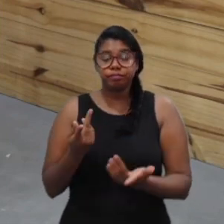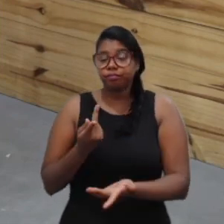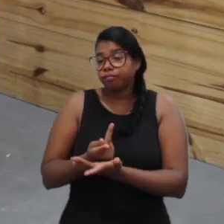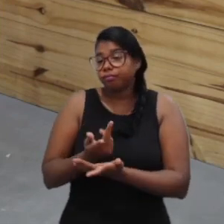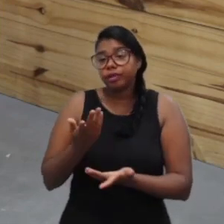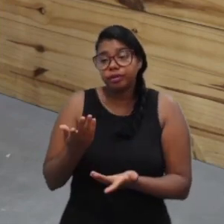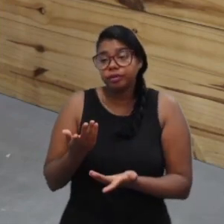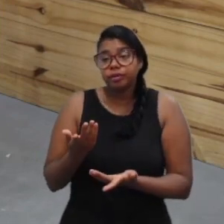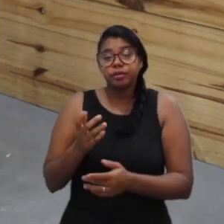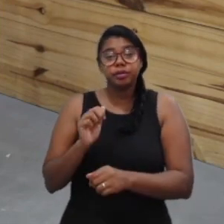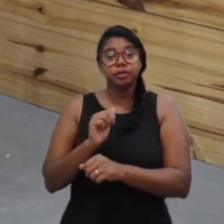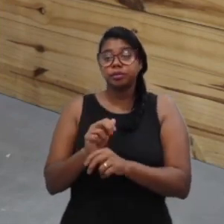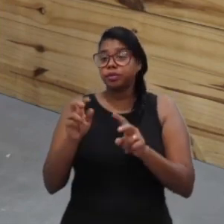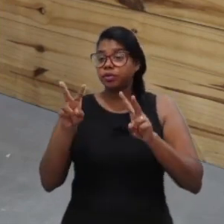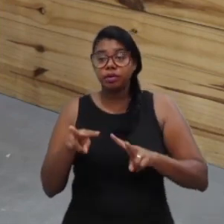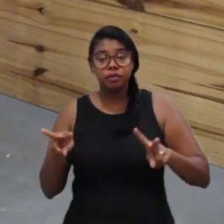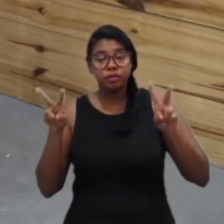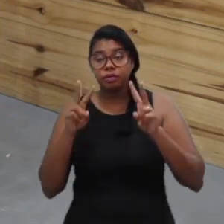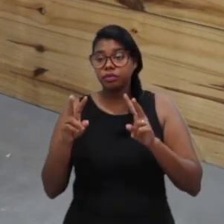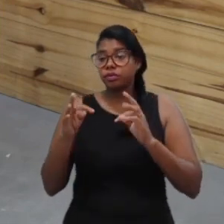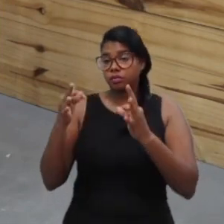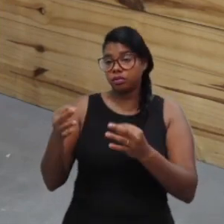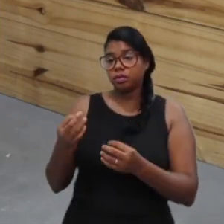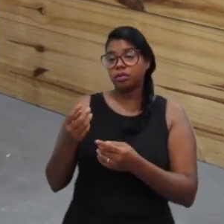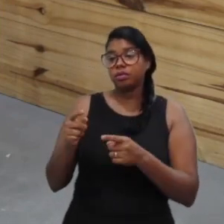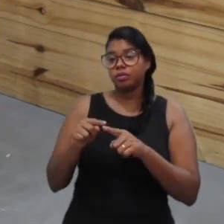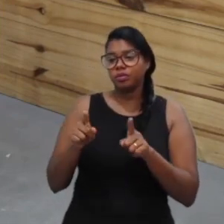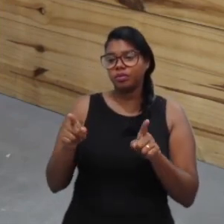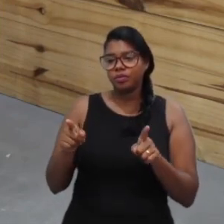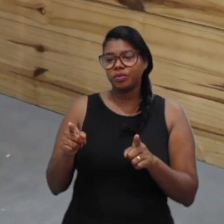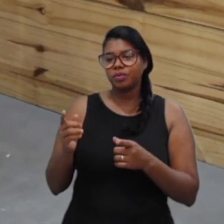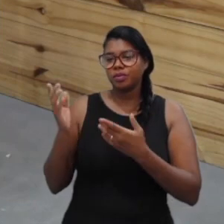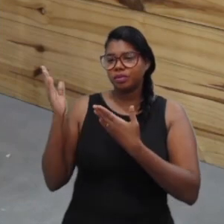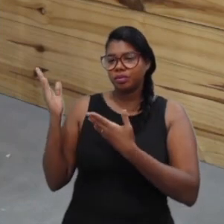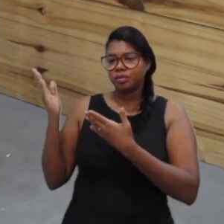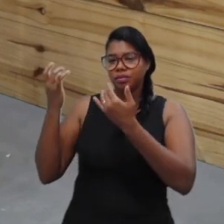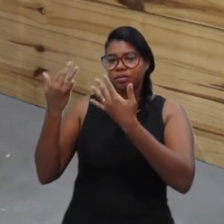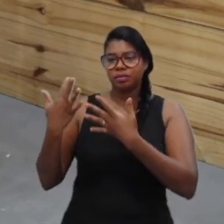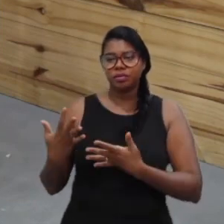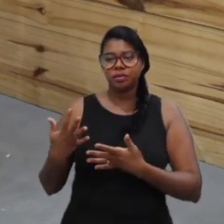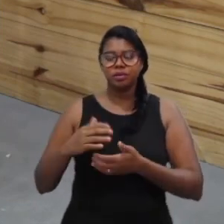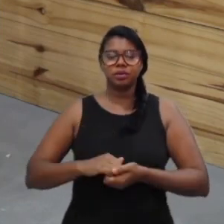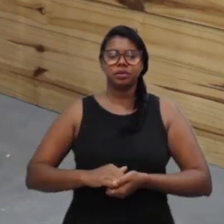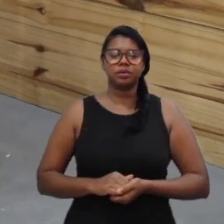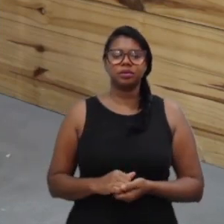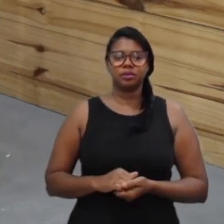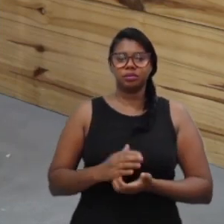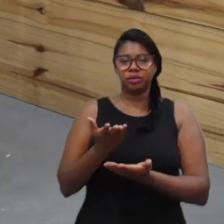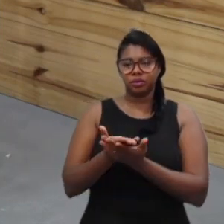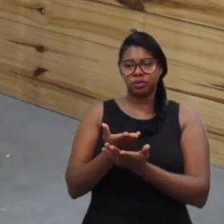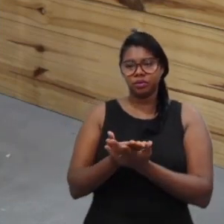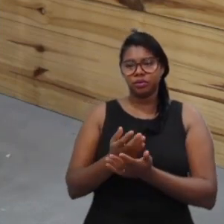que você não vai visualizar tudo. Mas, por isso que eu falei desde o princípio, estudar.